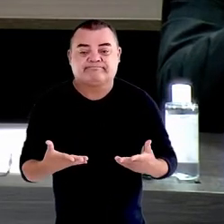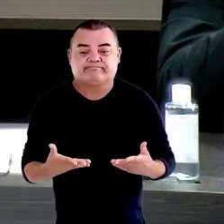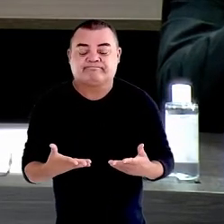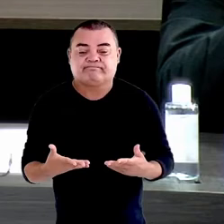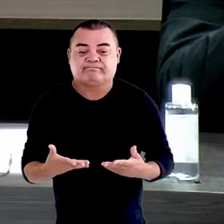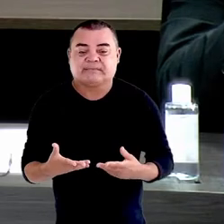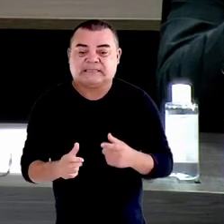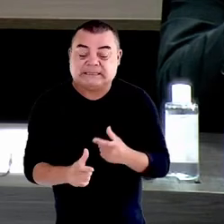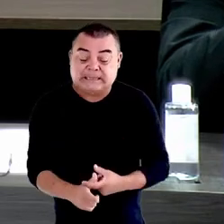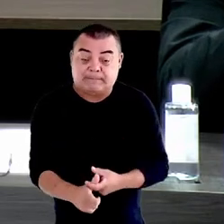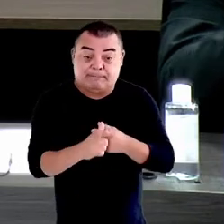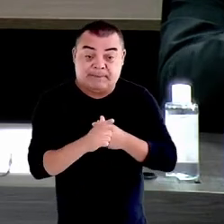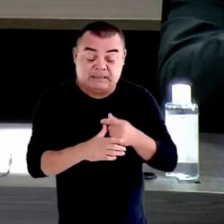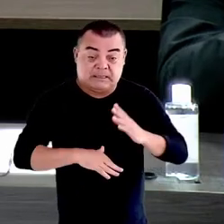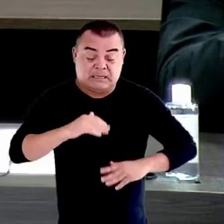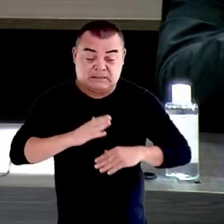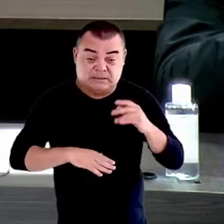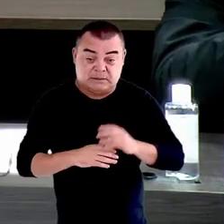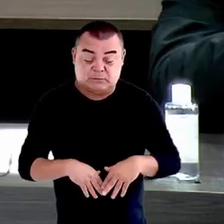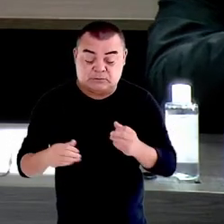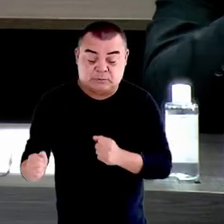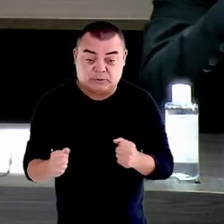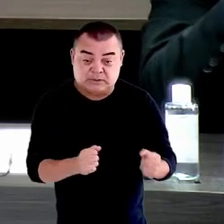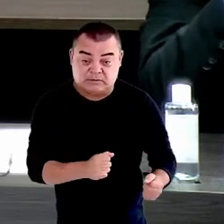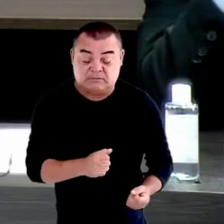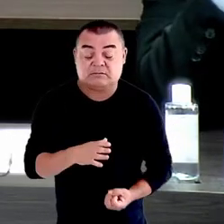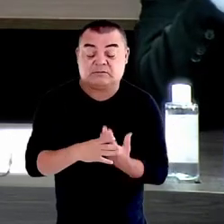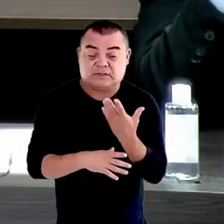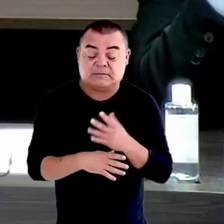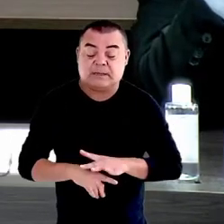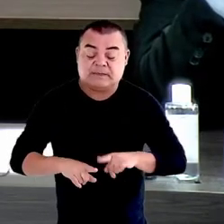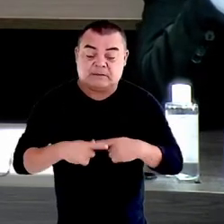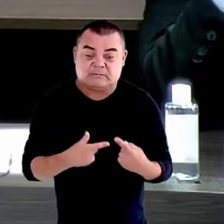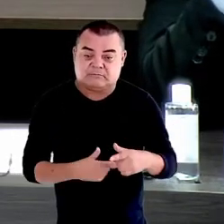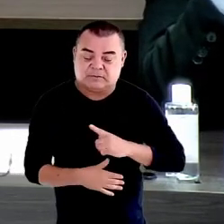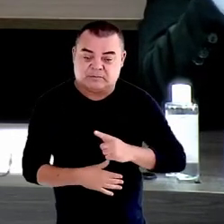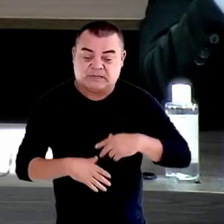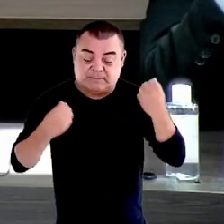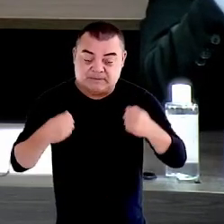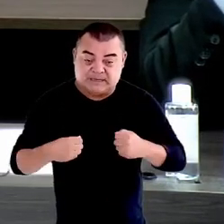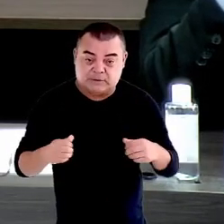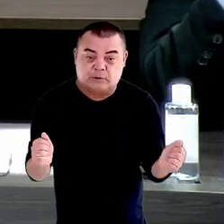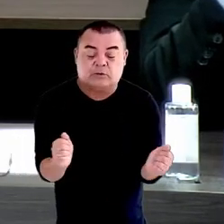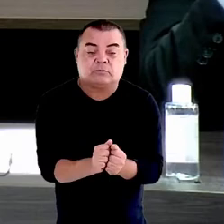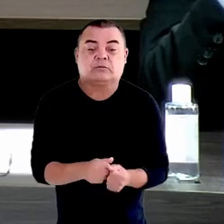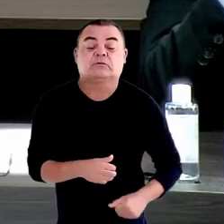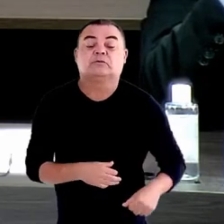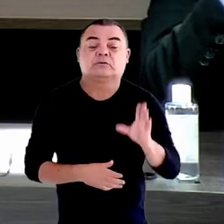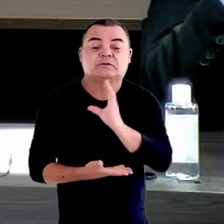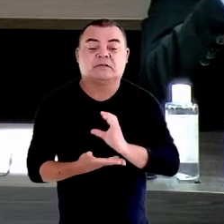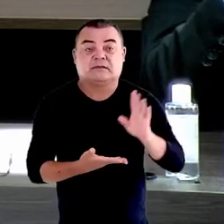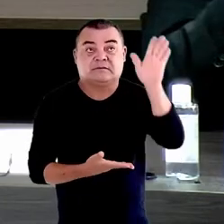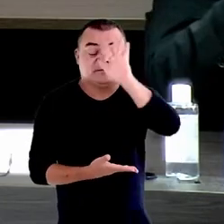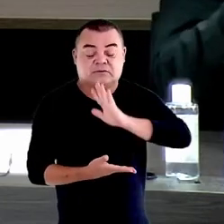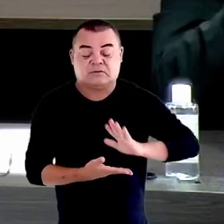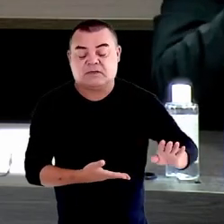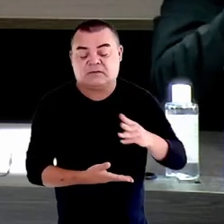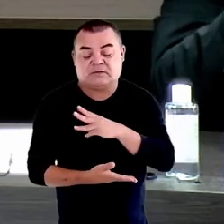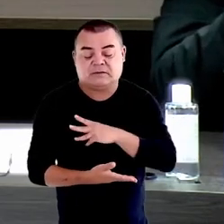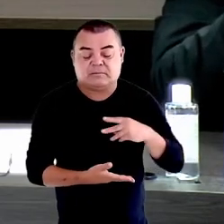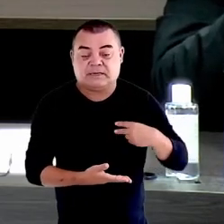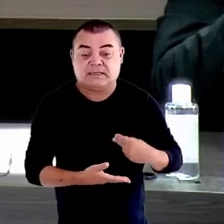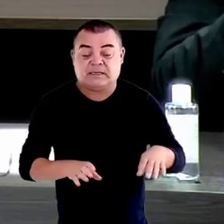ação dos poderes constituídos. Mas nós temos a capacidade, através do Conselho Nacional do Ministério Público, de